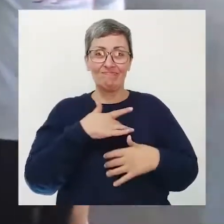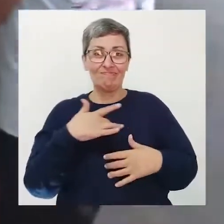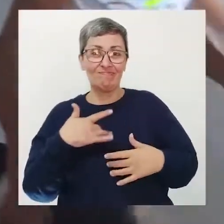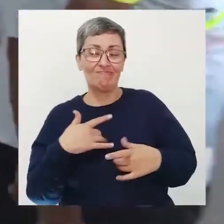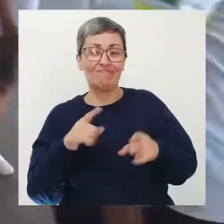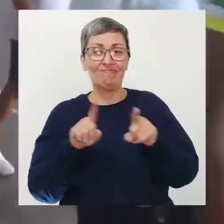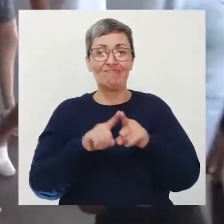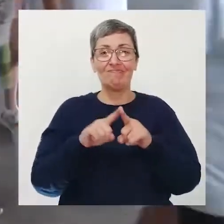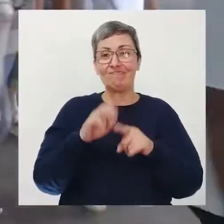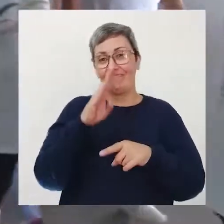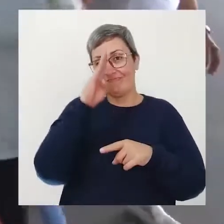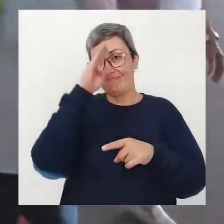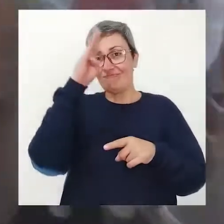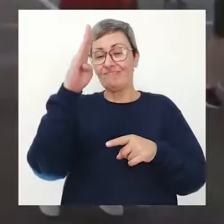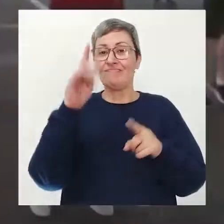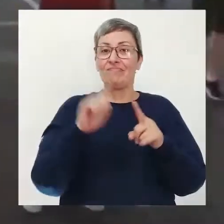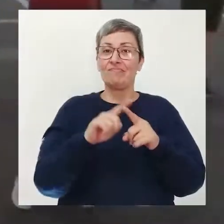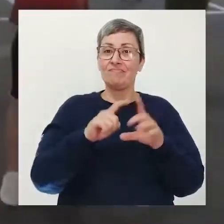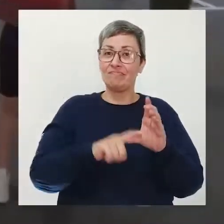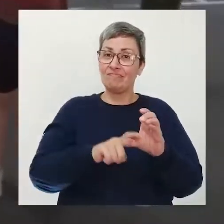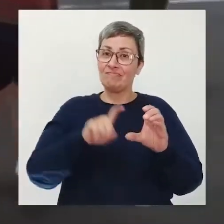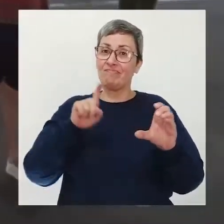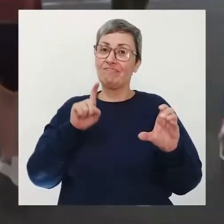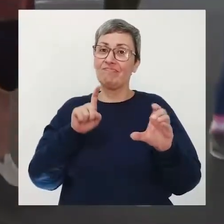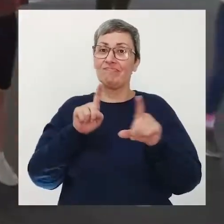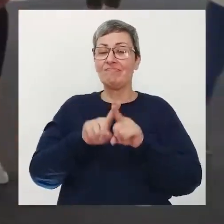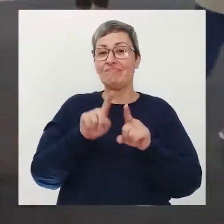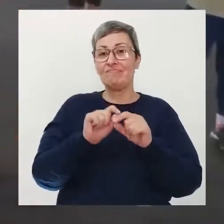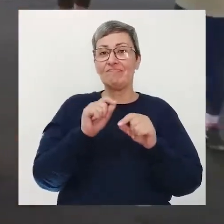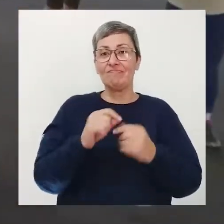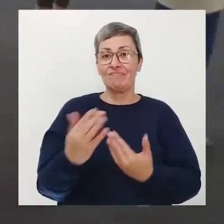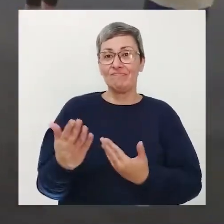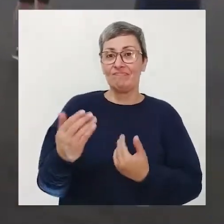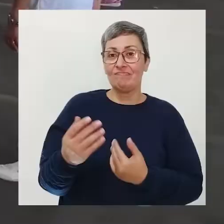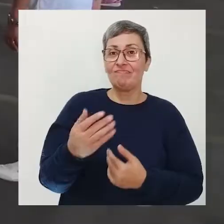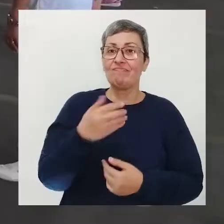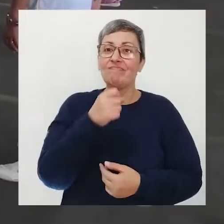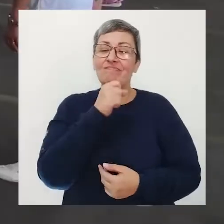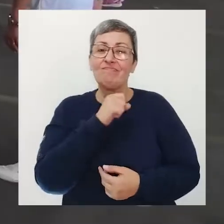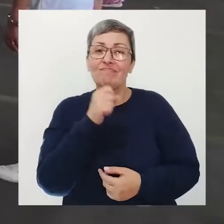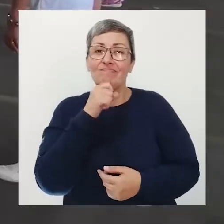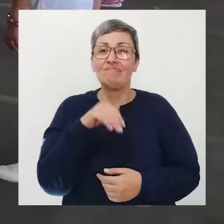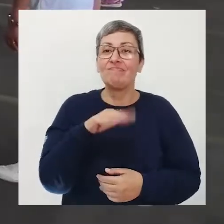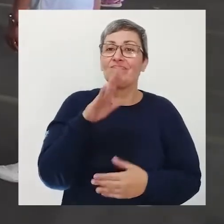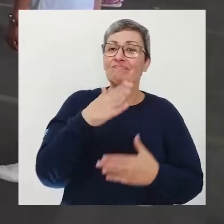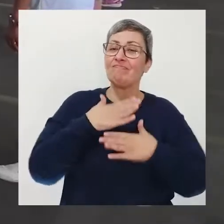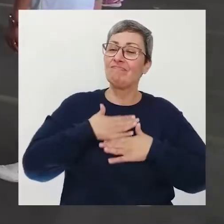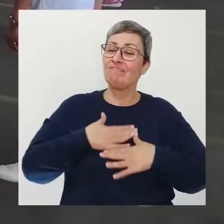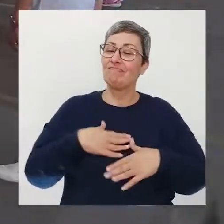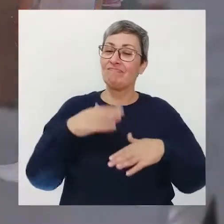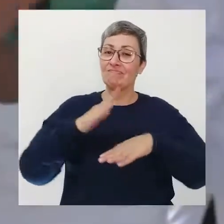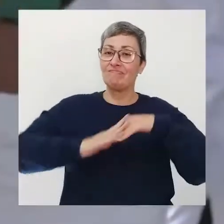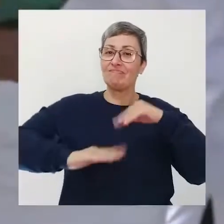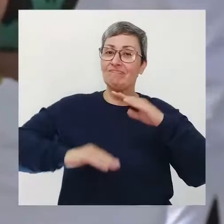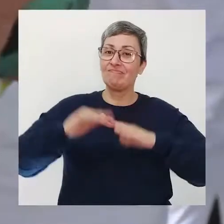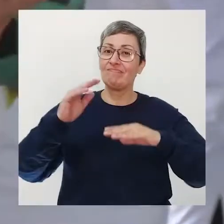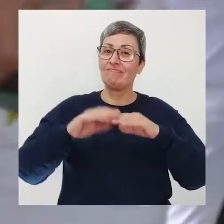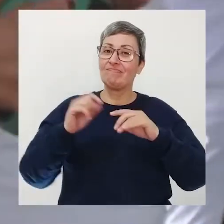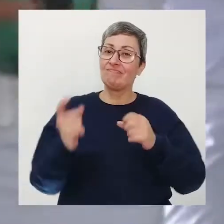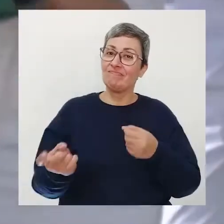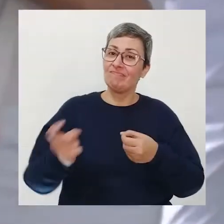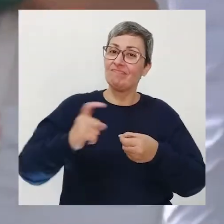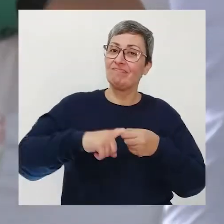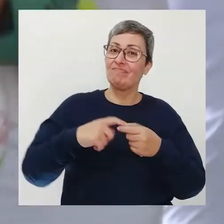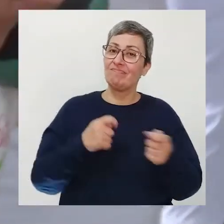mais do que se manter na ativa é retomar o controle de suas vidas nas próprias mãos e eles agarram